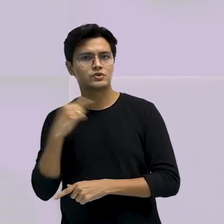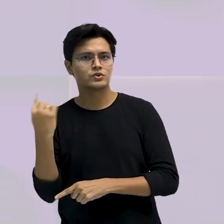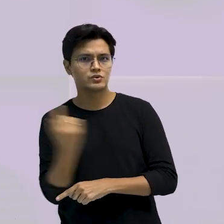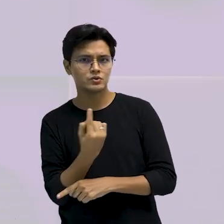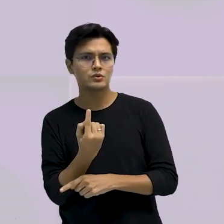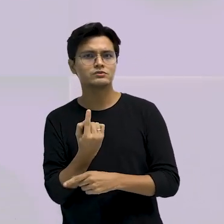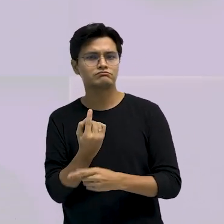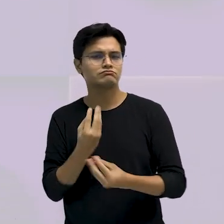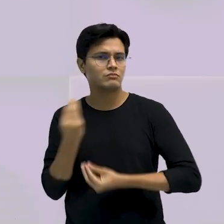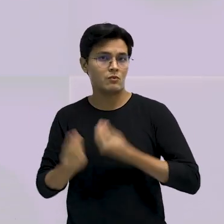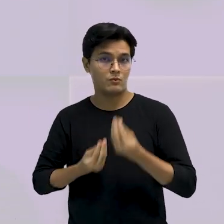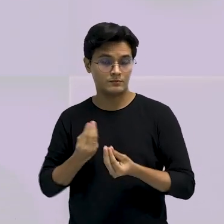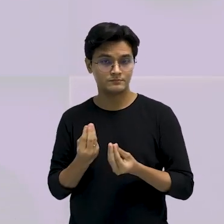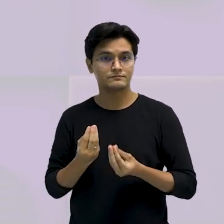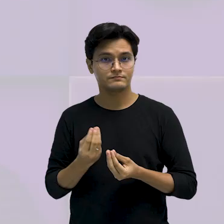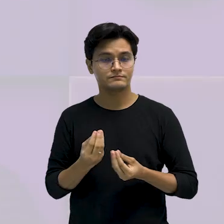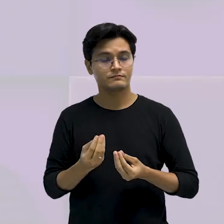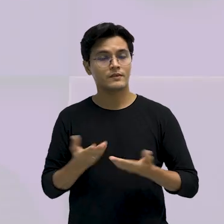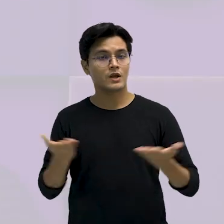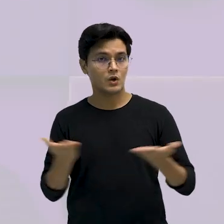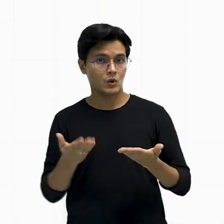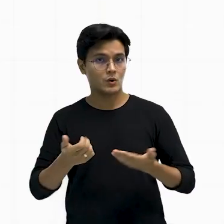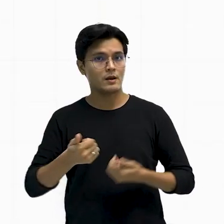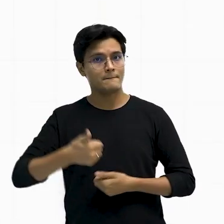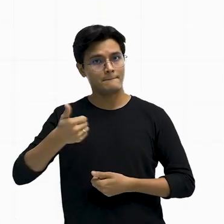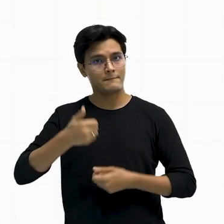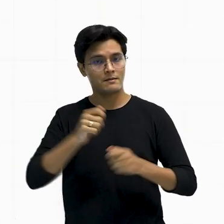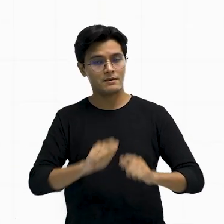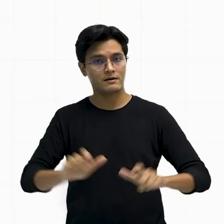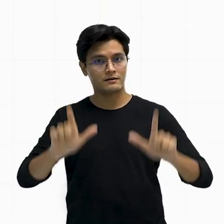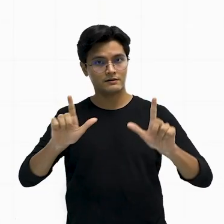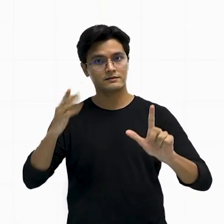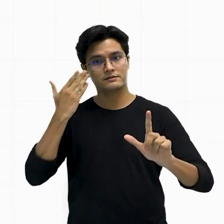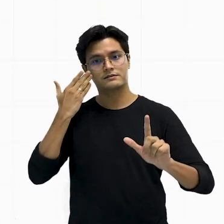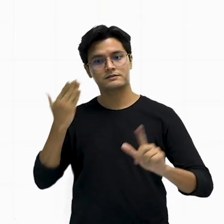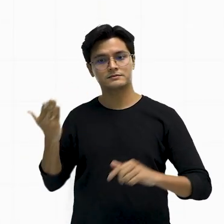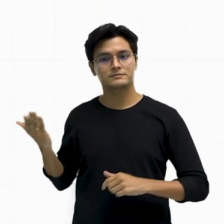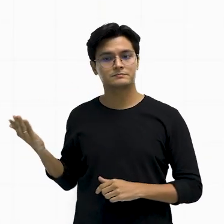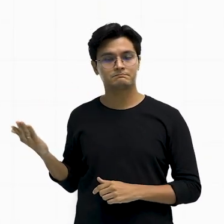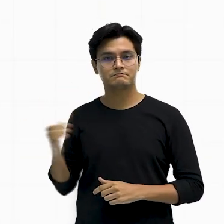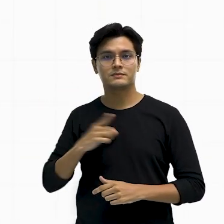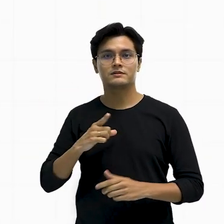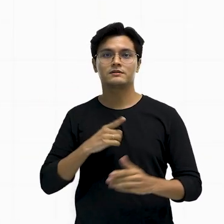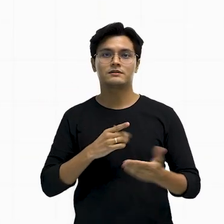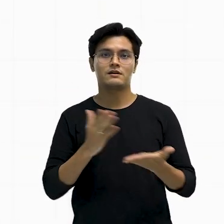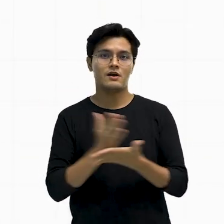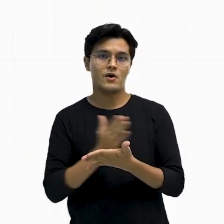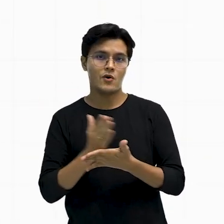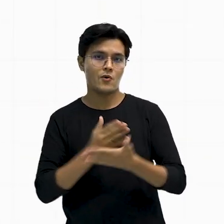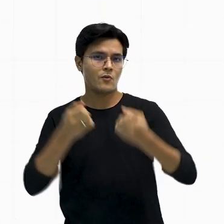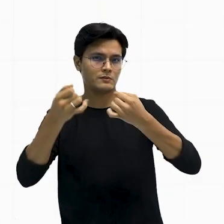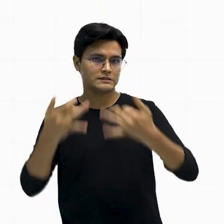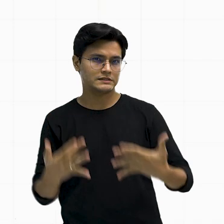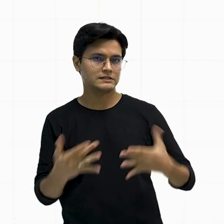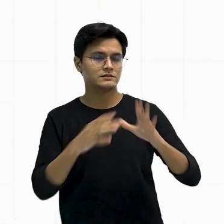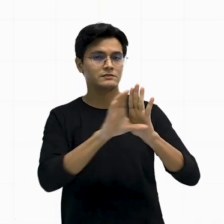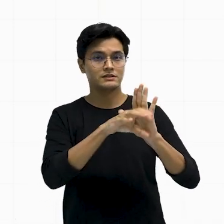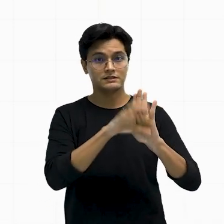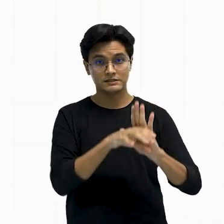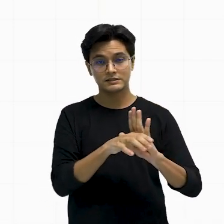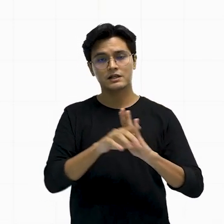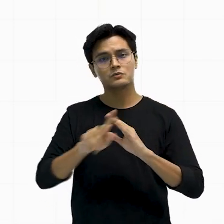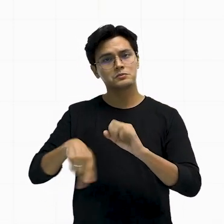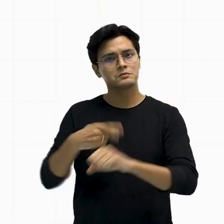por exemplo. Tá bom? Então, vamos à nossa primeira cartela para a gente verificar algumas definições e daqui a pouco a gente vê